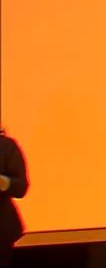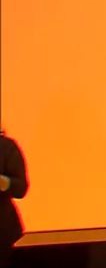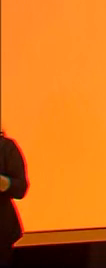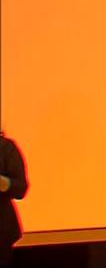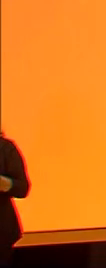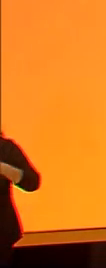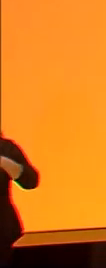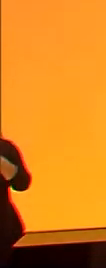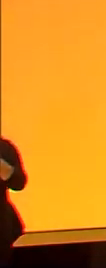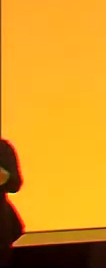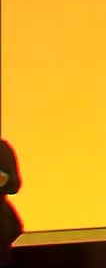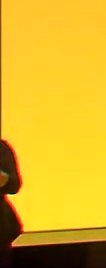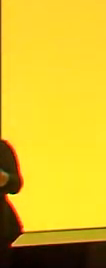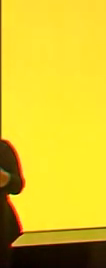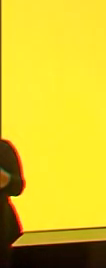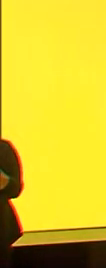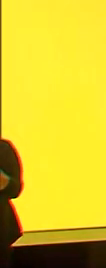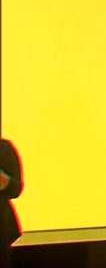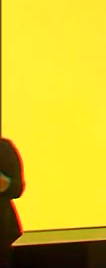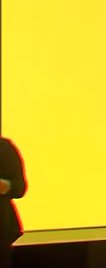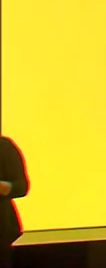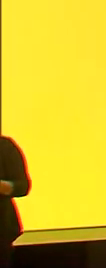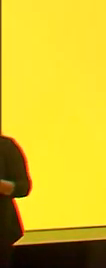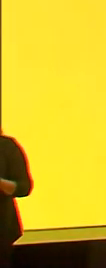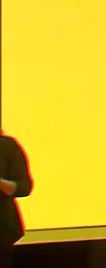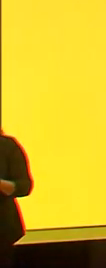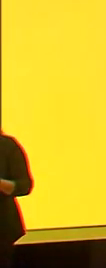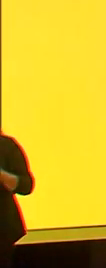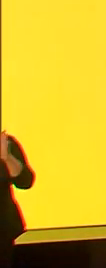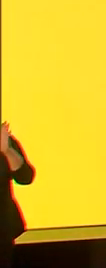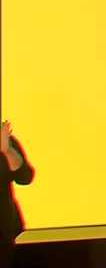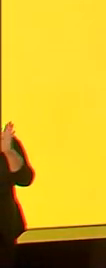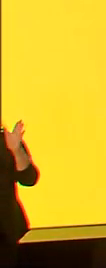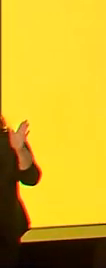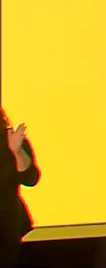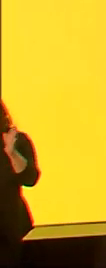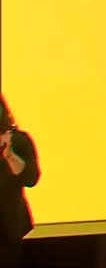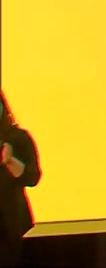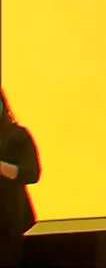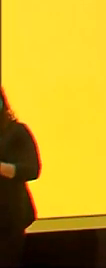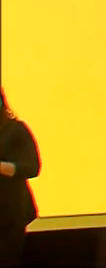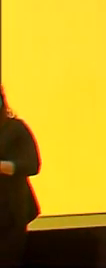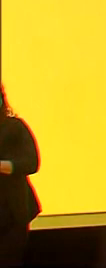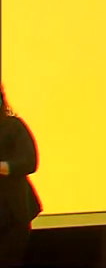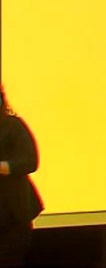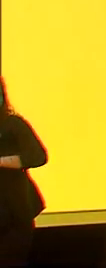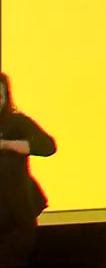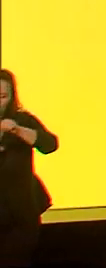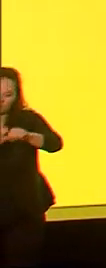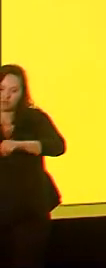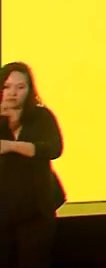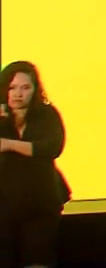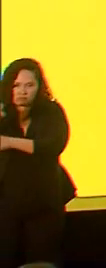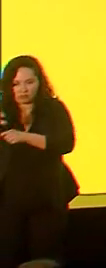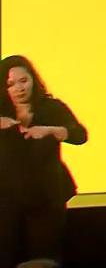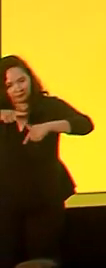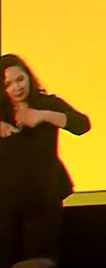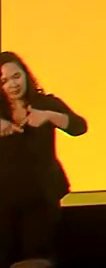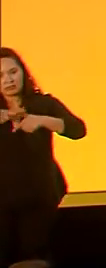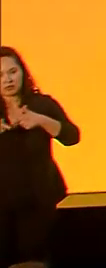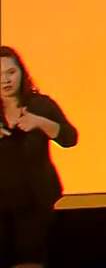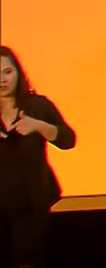nessa rotina e nesse projeto, até 2020, de transformar 99 serviços em